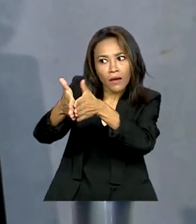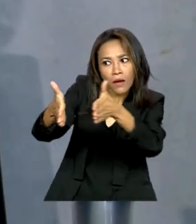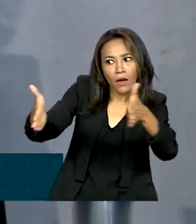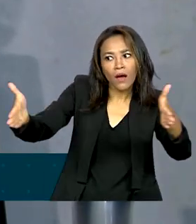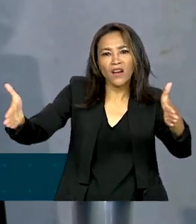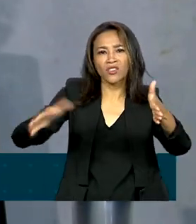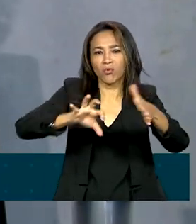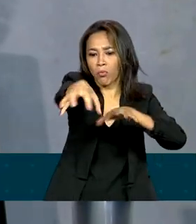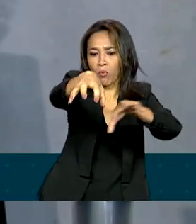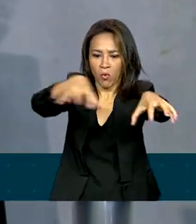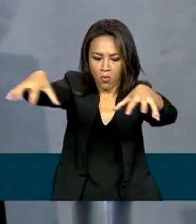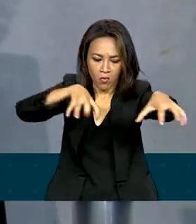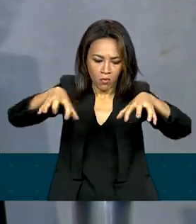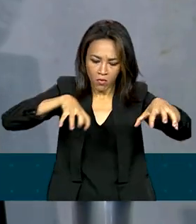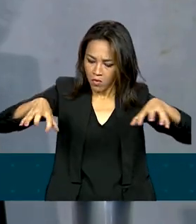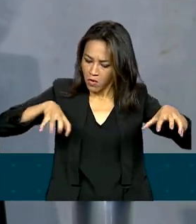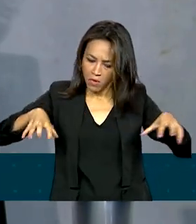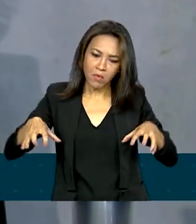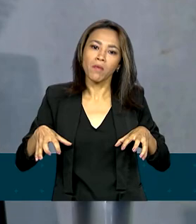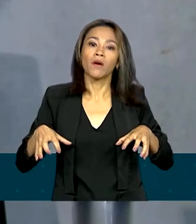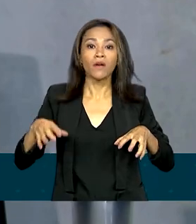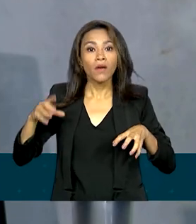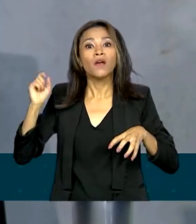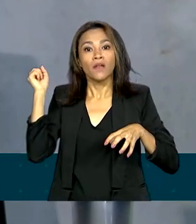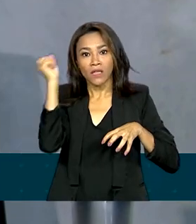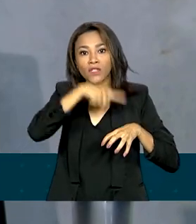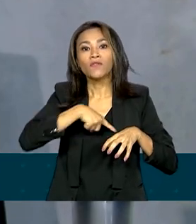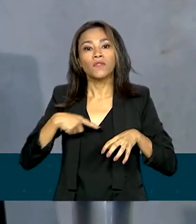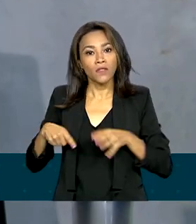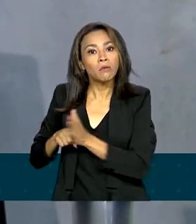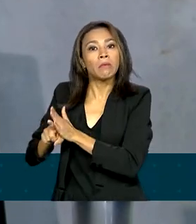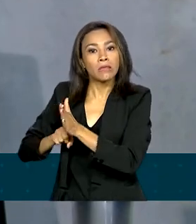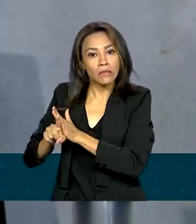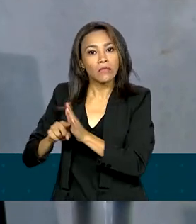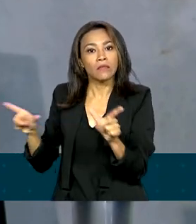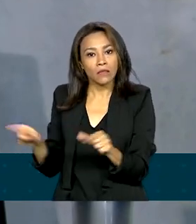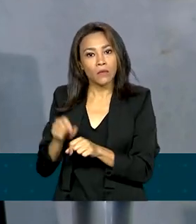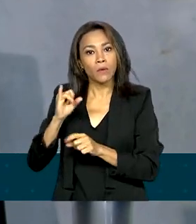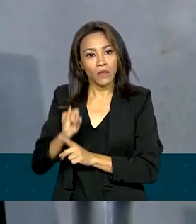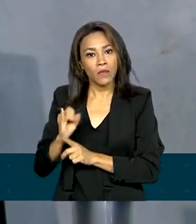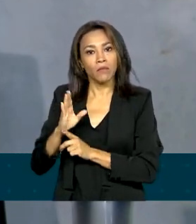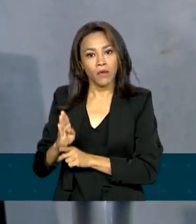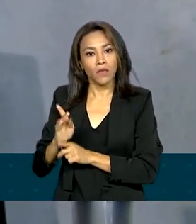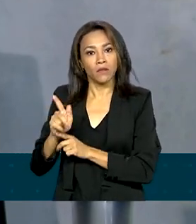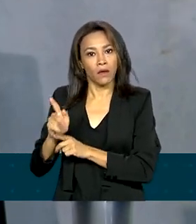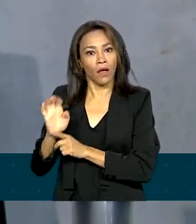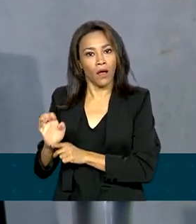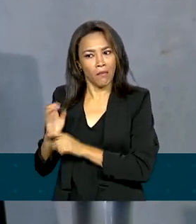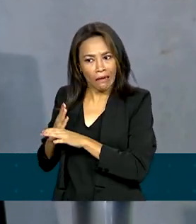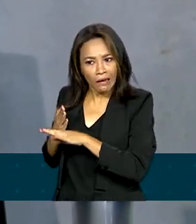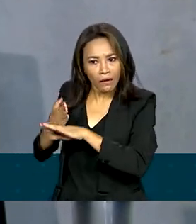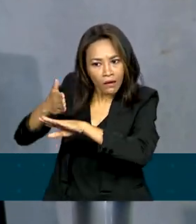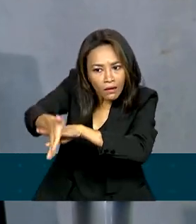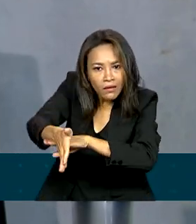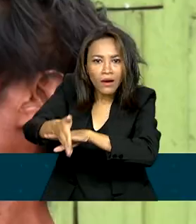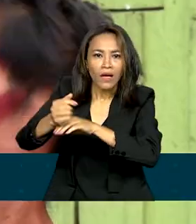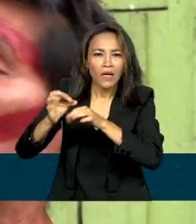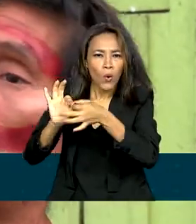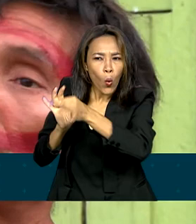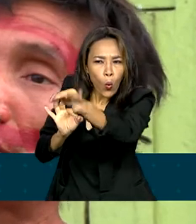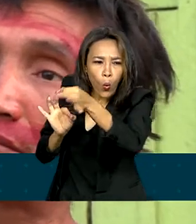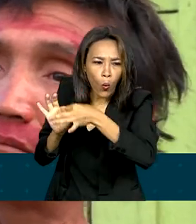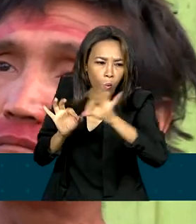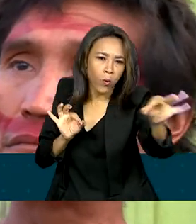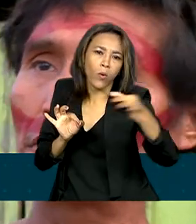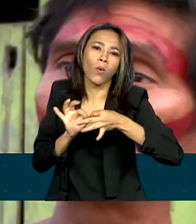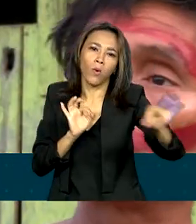espalhadas, e o IBGE tem encontrado dificuldades de estrutura, logística, para chegar nas áreas mais remotas. A